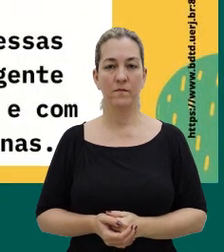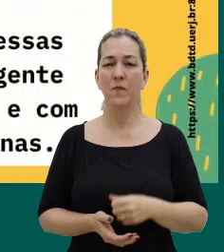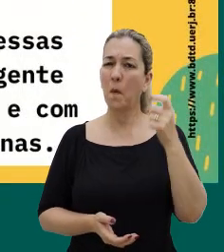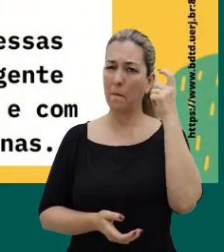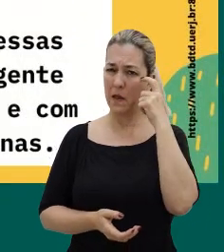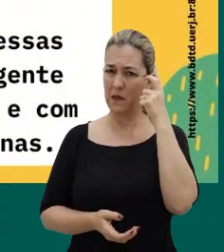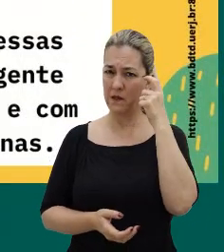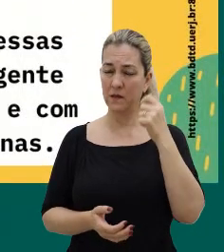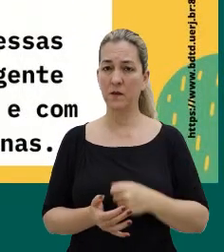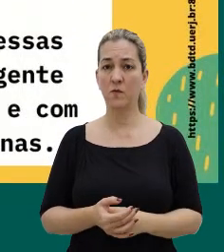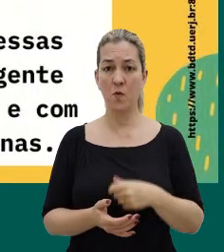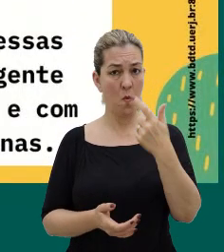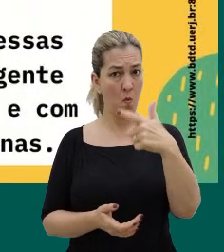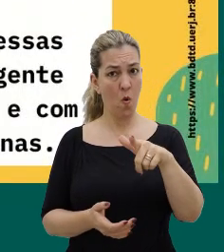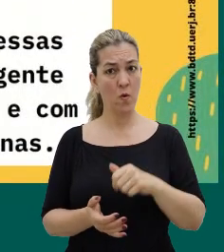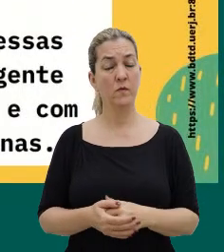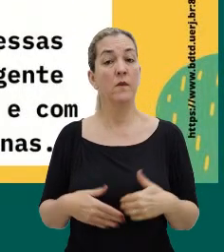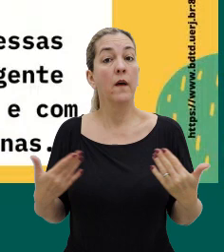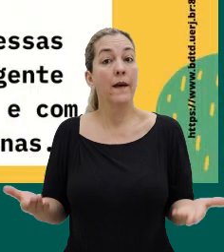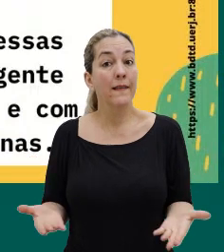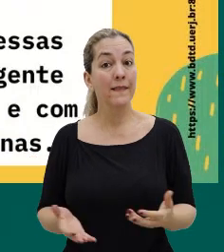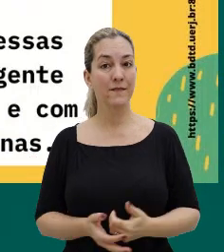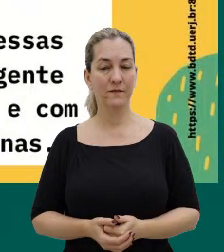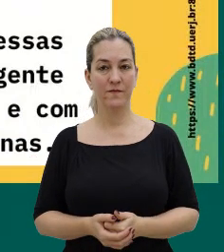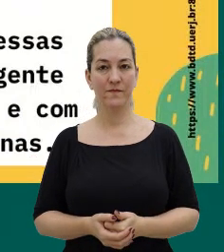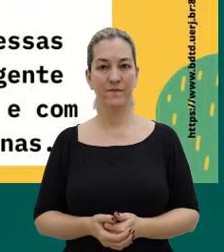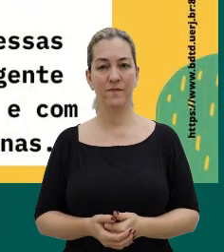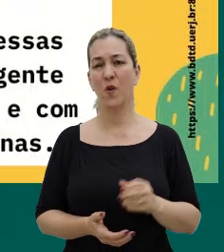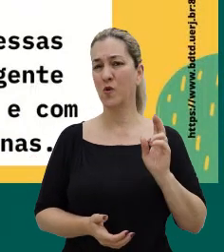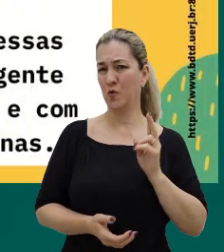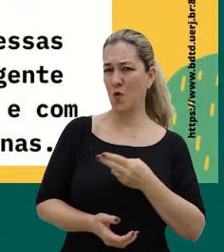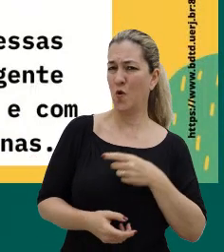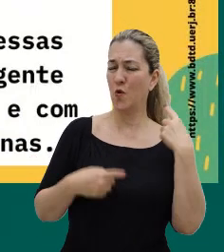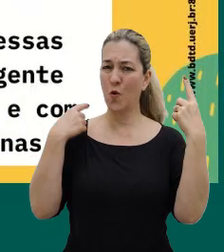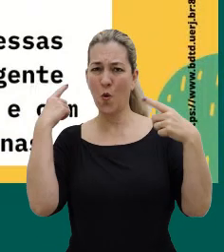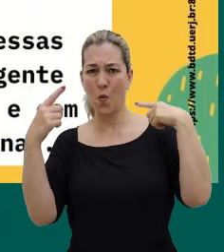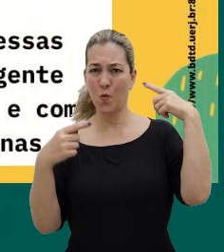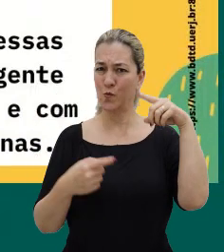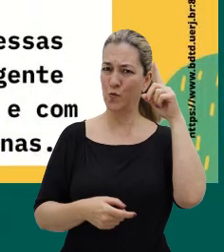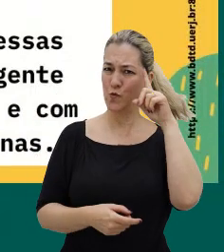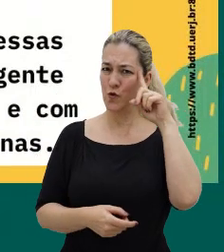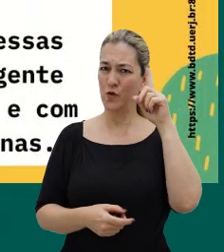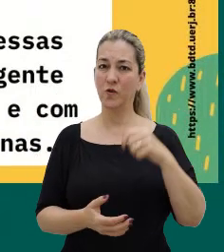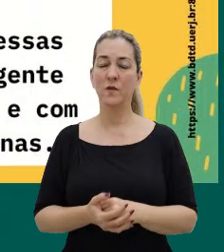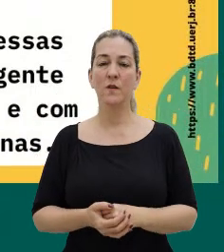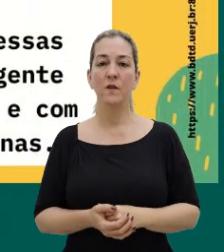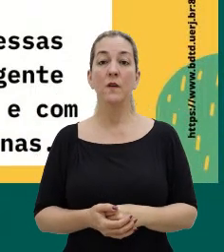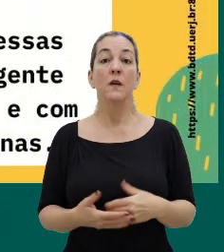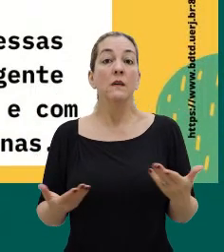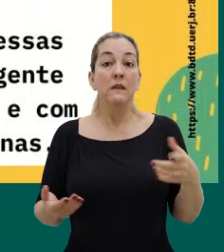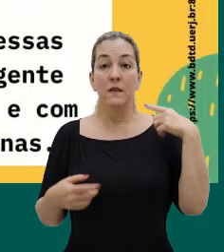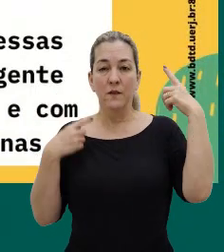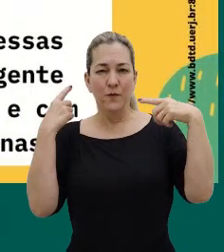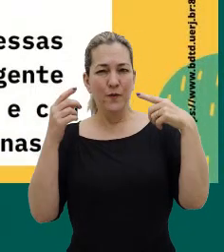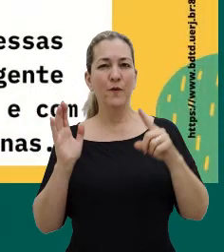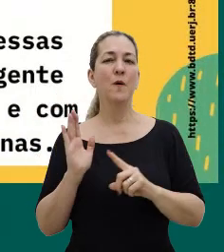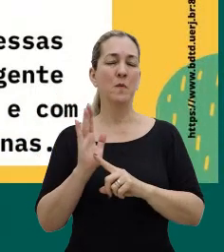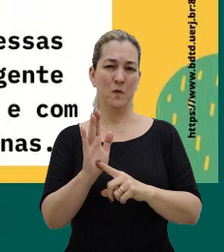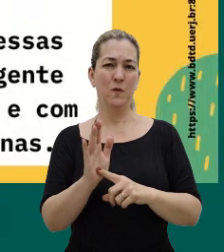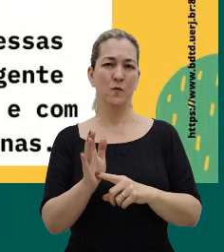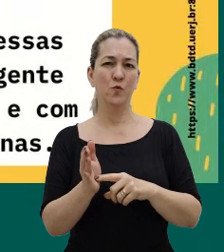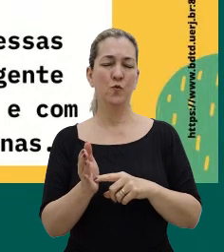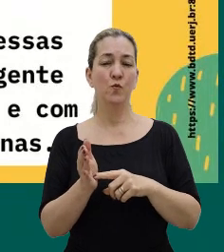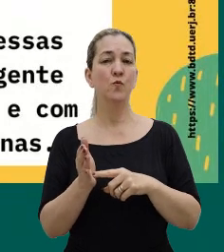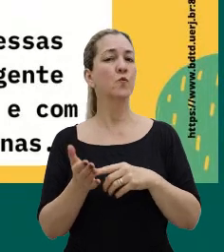Pensando nesse outro, então, né, pensando nessas nossas loucuras de cada dia, a loucura, então, ela vai aparecendo desde